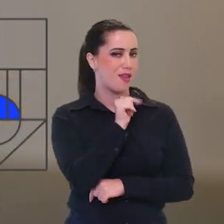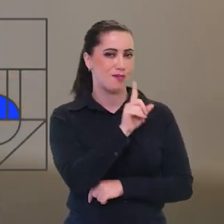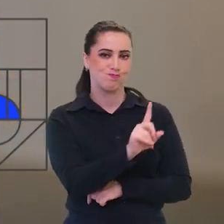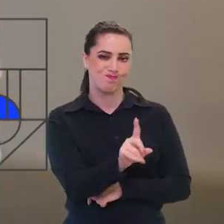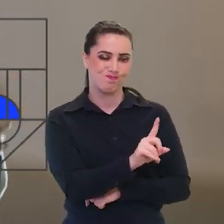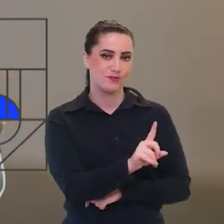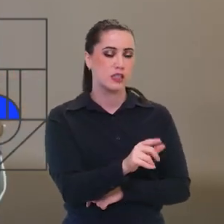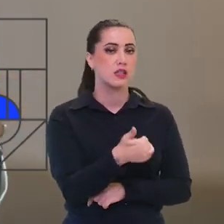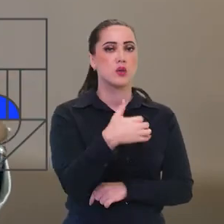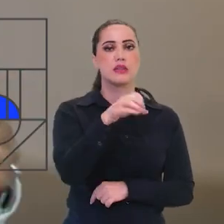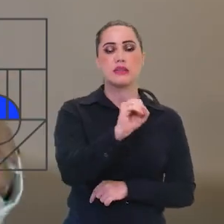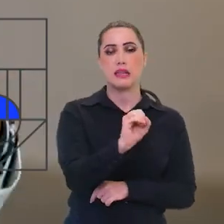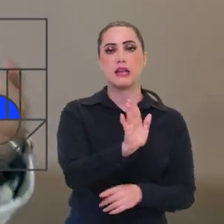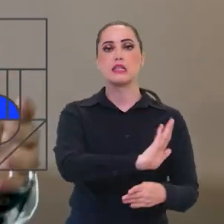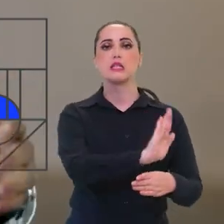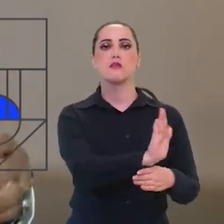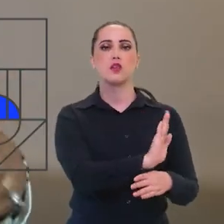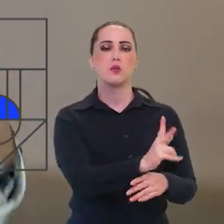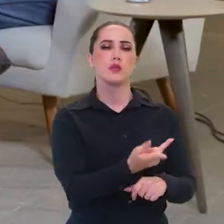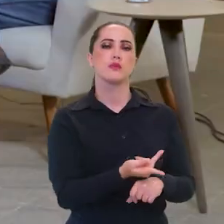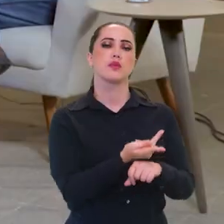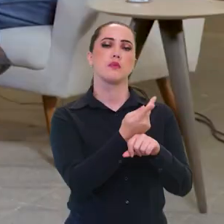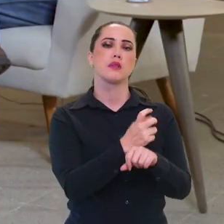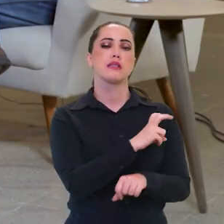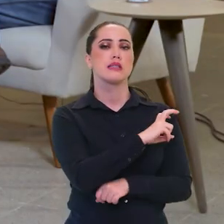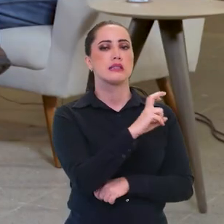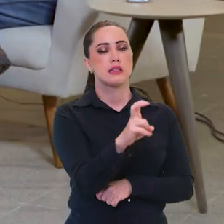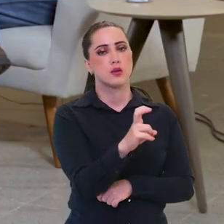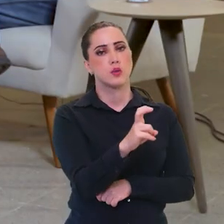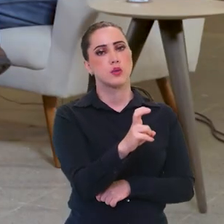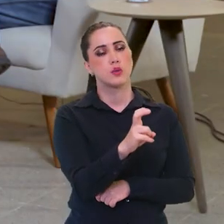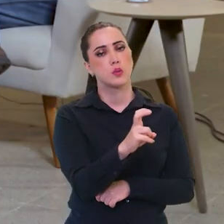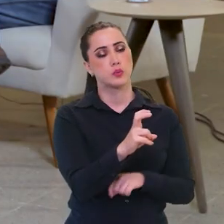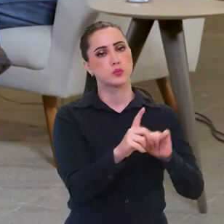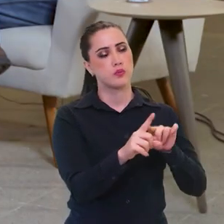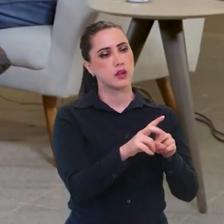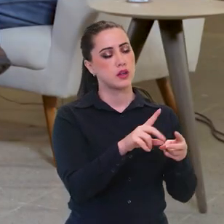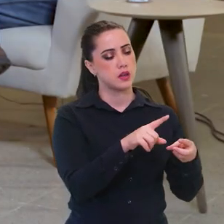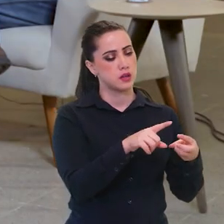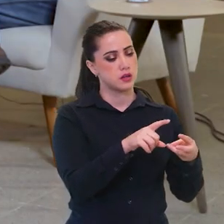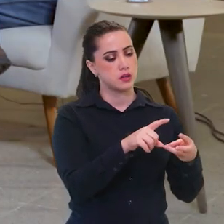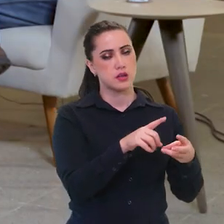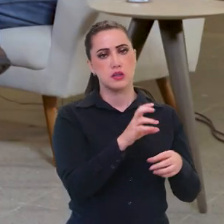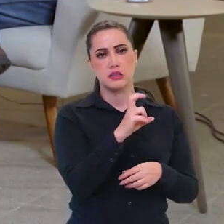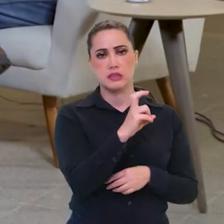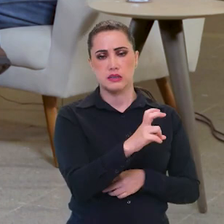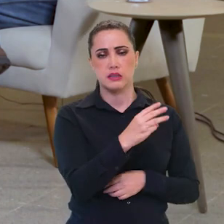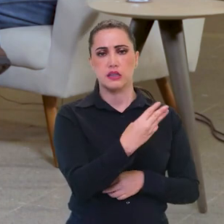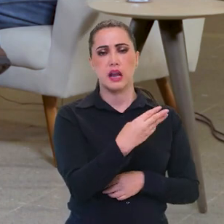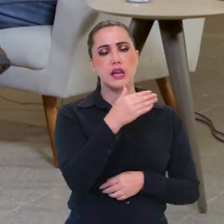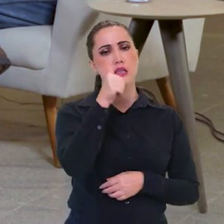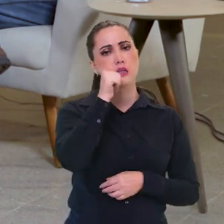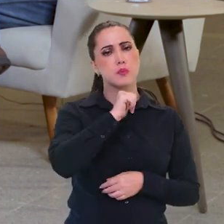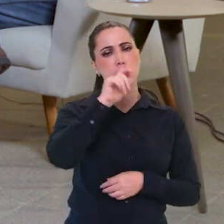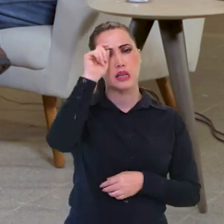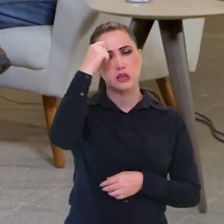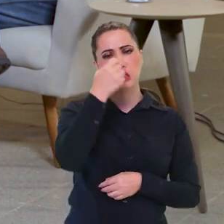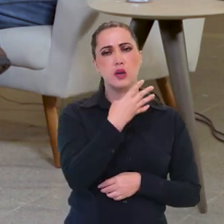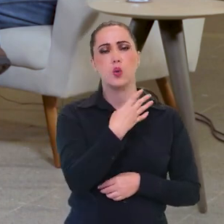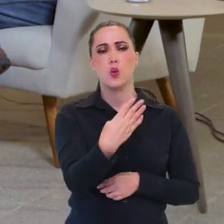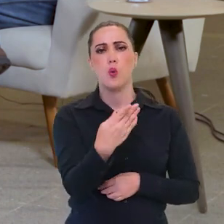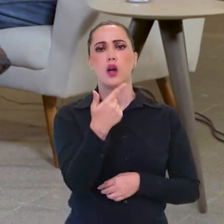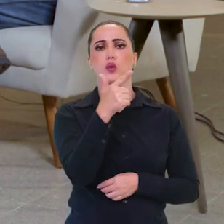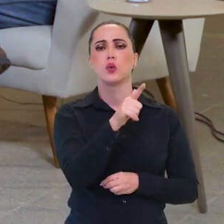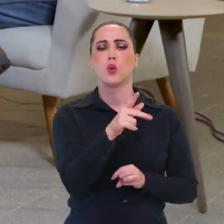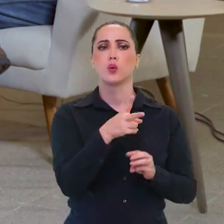Então, são 10 filmes, contemplando, sendo que 5, 3 são para mulheres negras, com cotas para